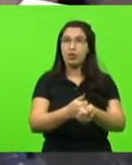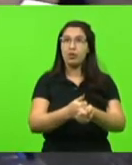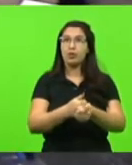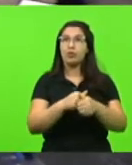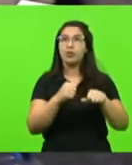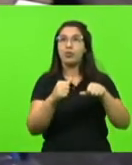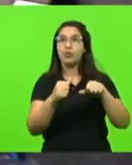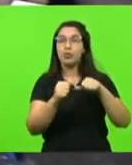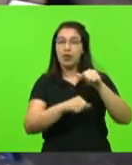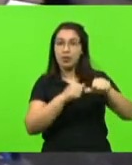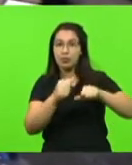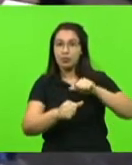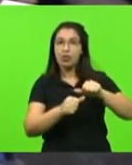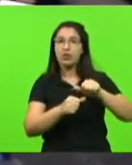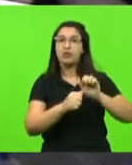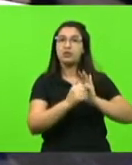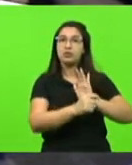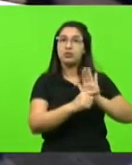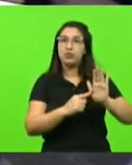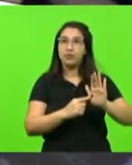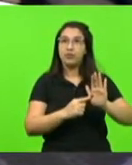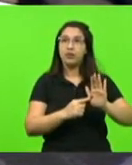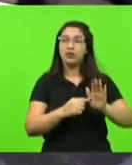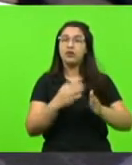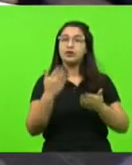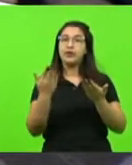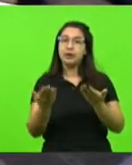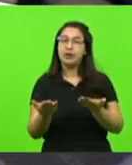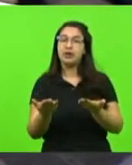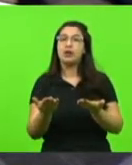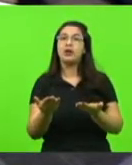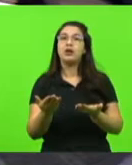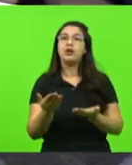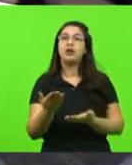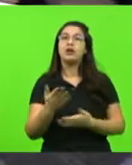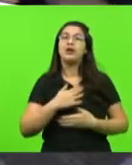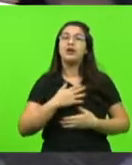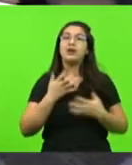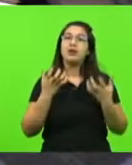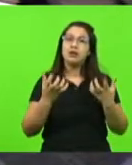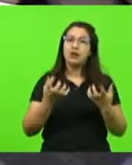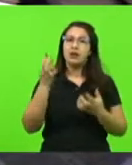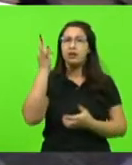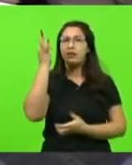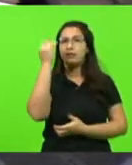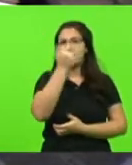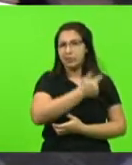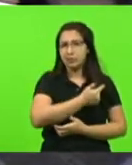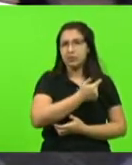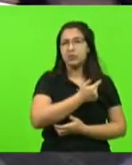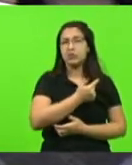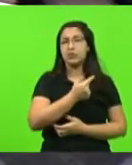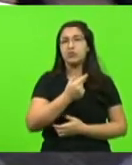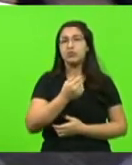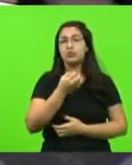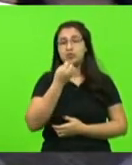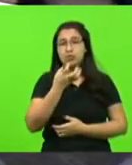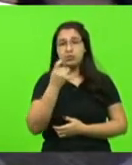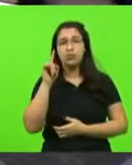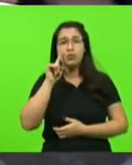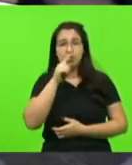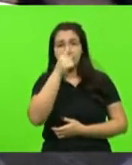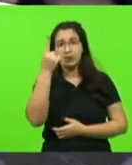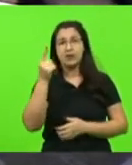pese a boa intenção do deputado Fabiano, que está muito correto. Nós temos 6 mil quilômetros de